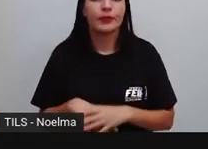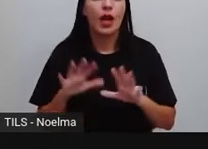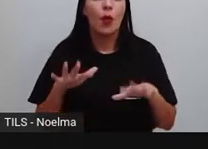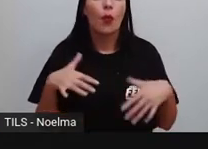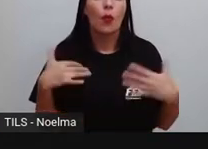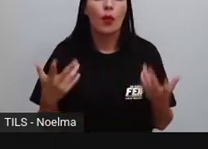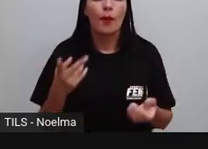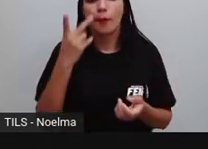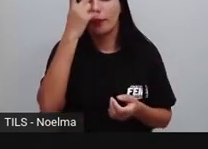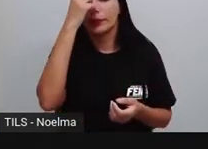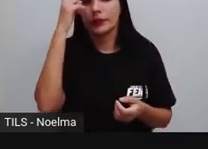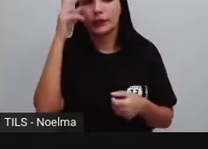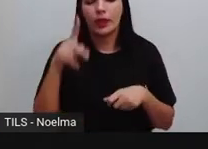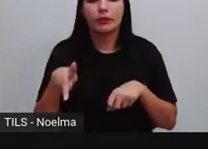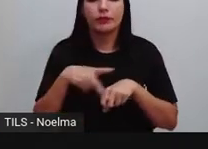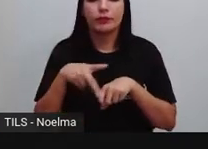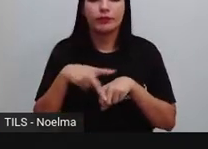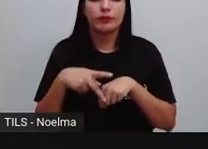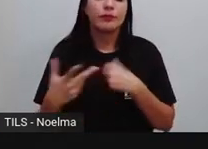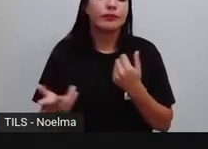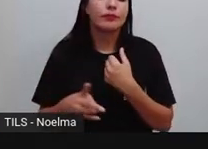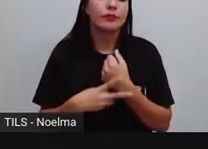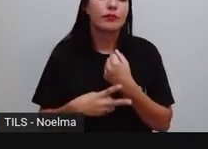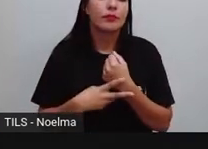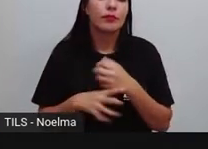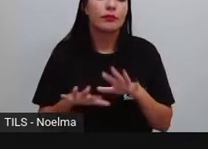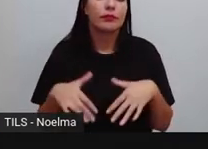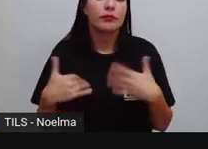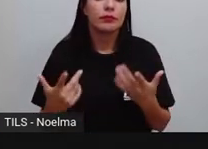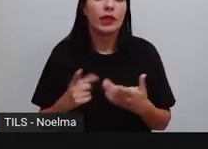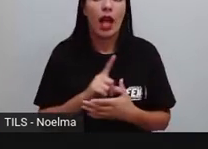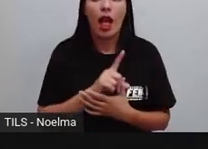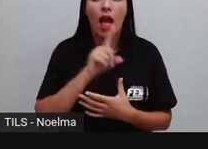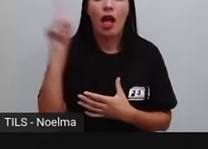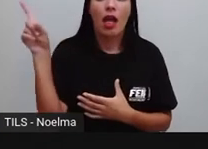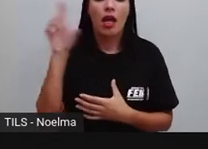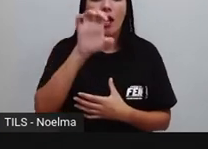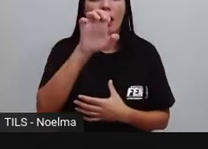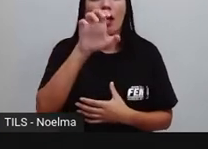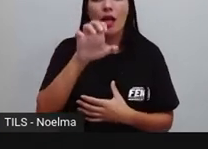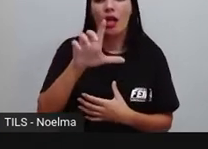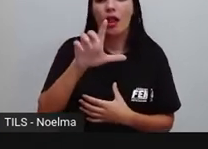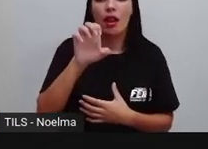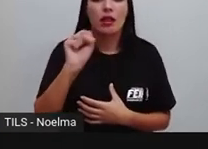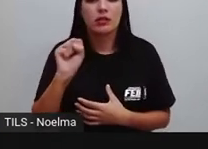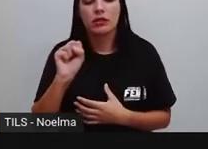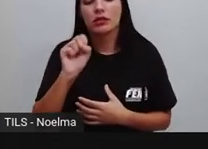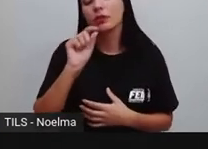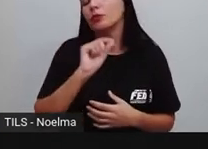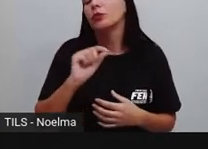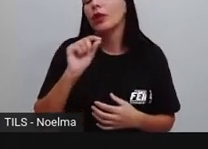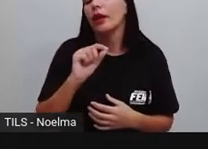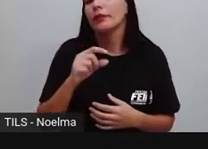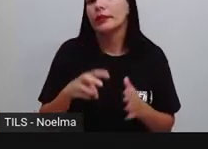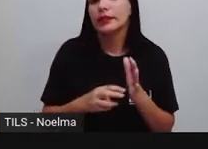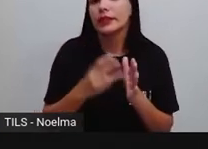qual é a pessoa do verbo? Eles indicam. Eles é o quê? Terceira pessoa do